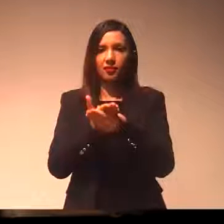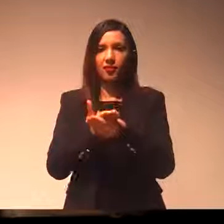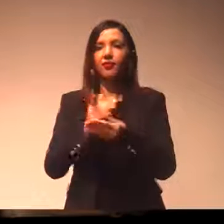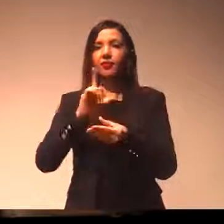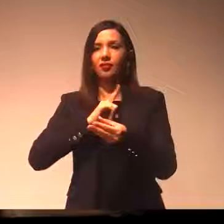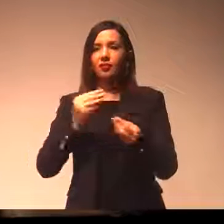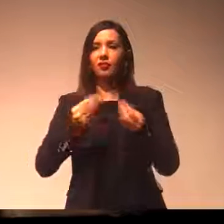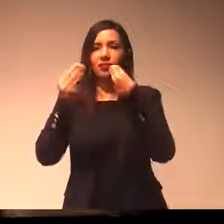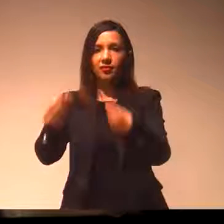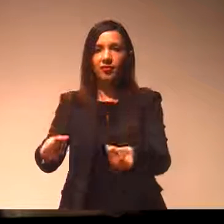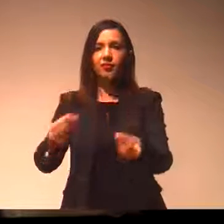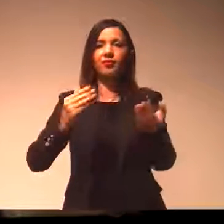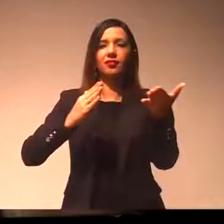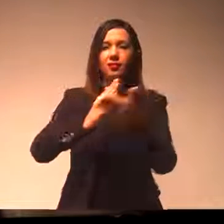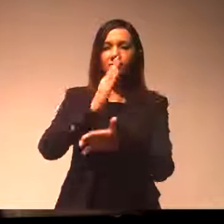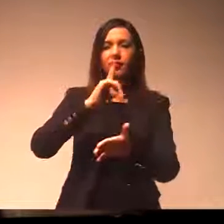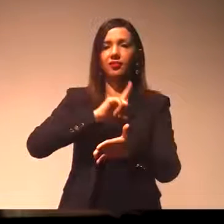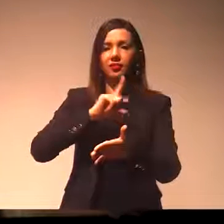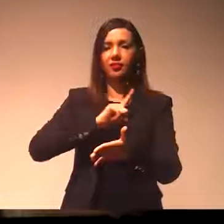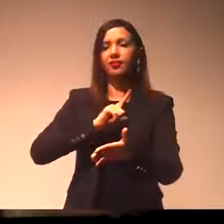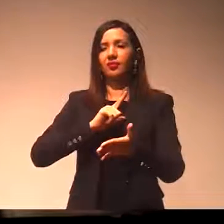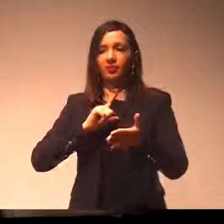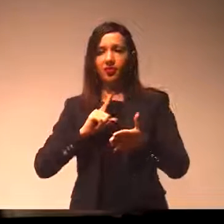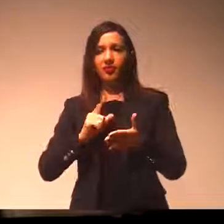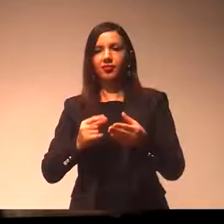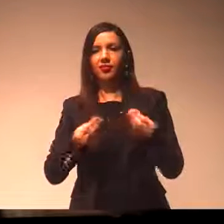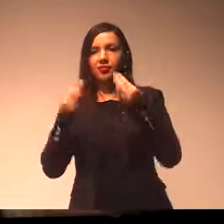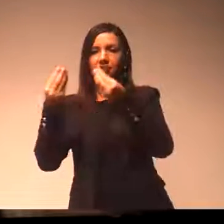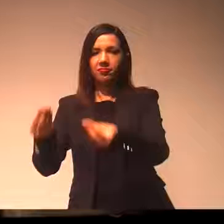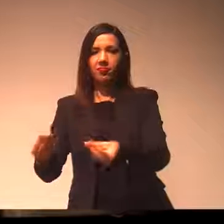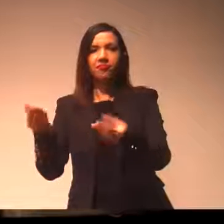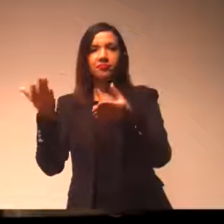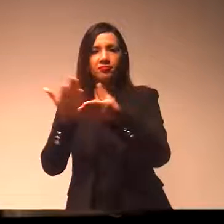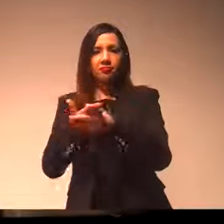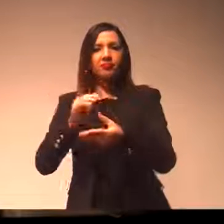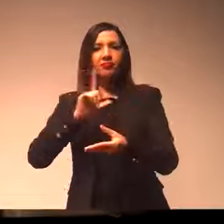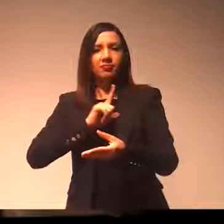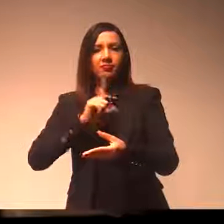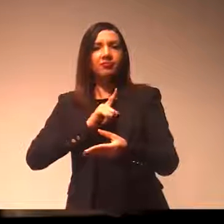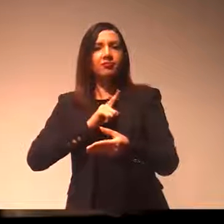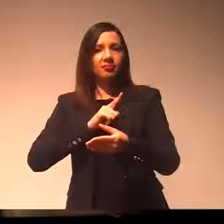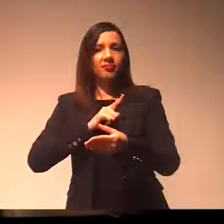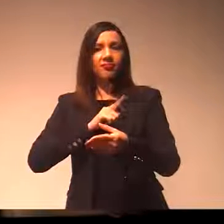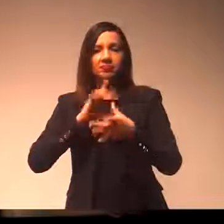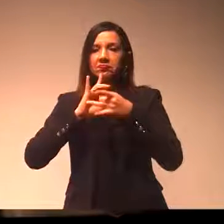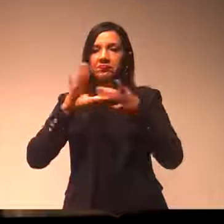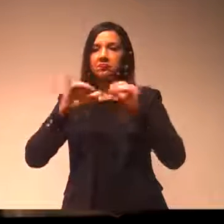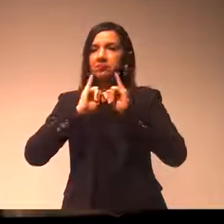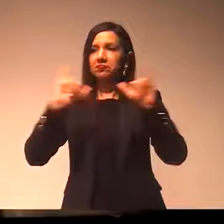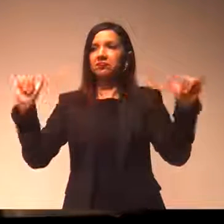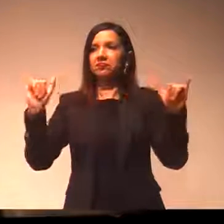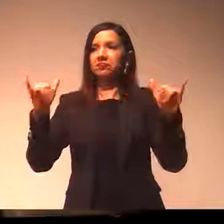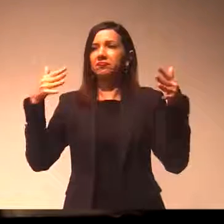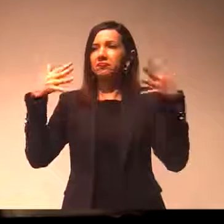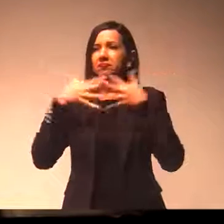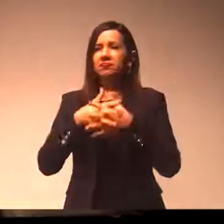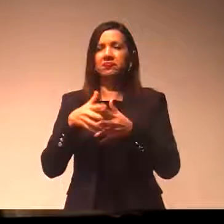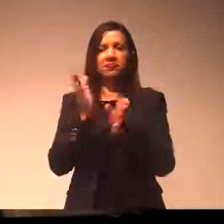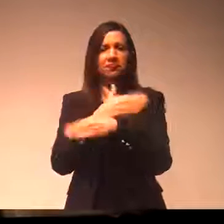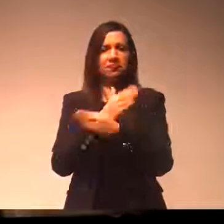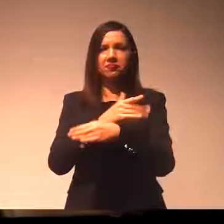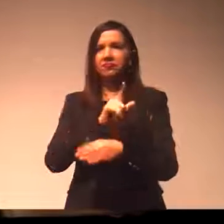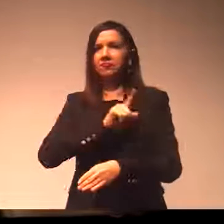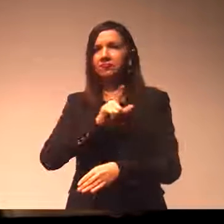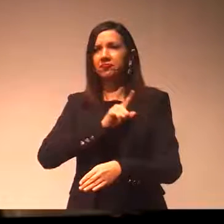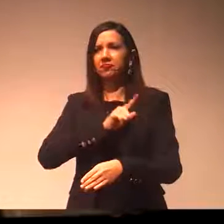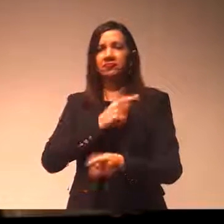declaratória. Veja os nossos projetos de lei complementar em relação ao funcionalismo público. Tudo uma atrapalhada, que rendeu para os